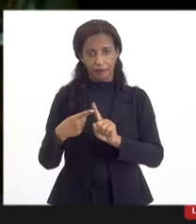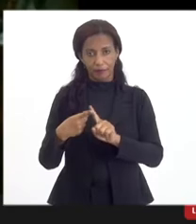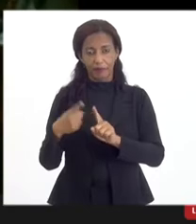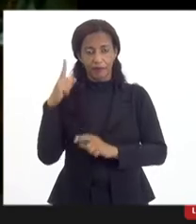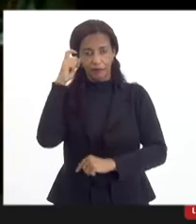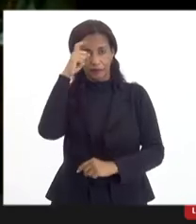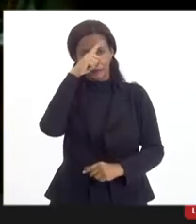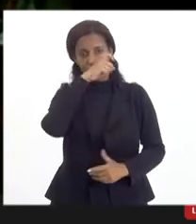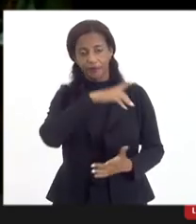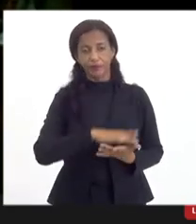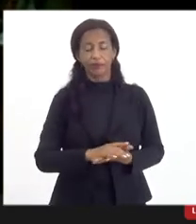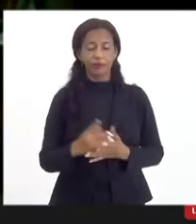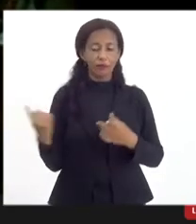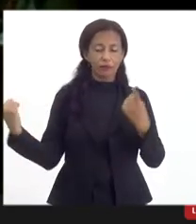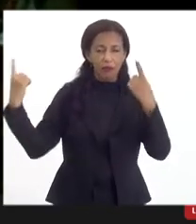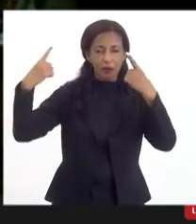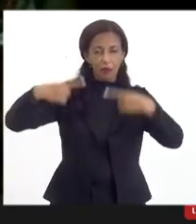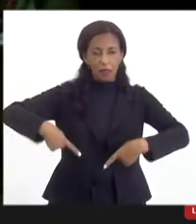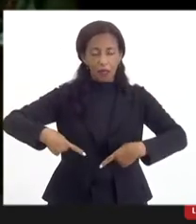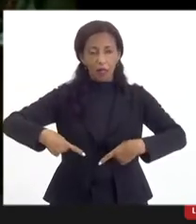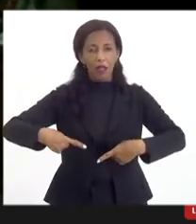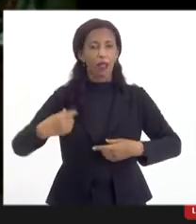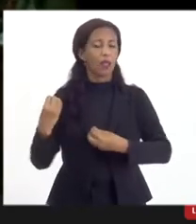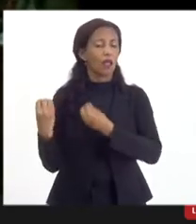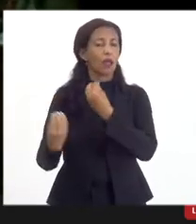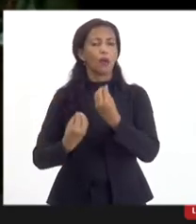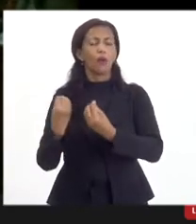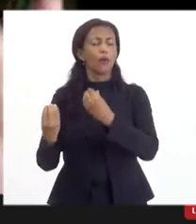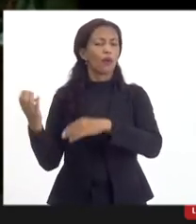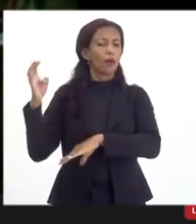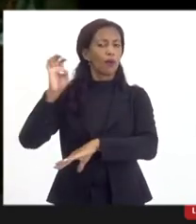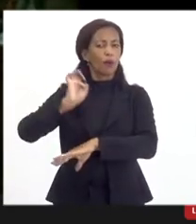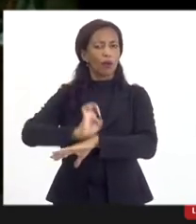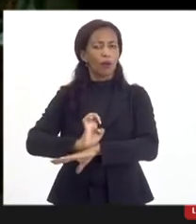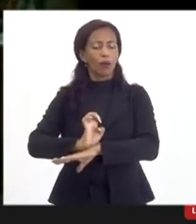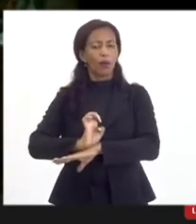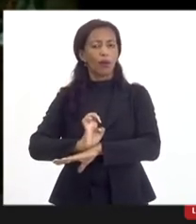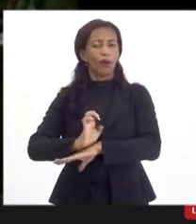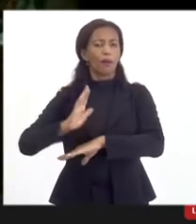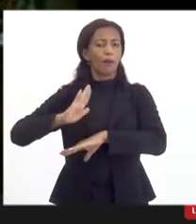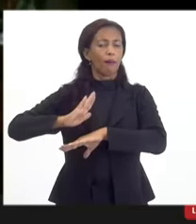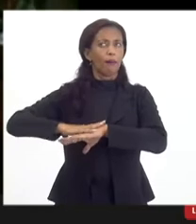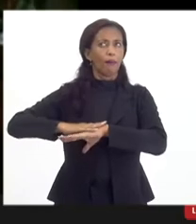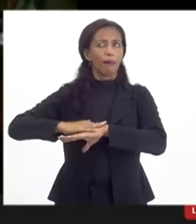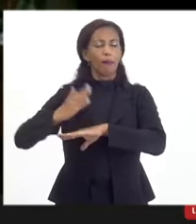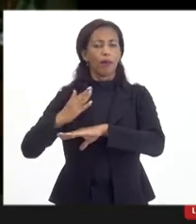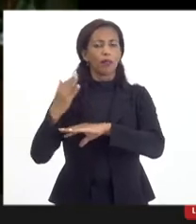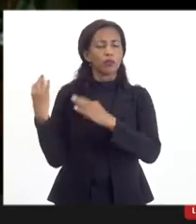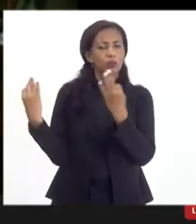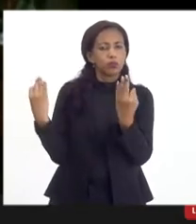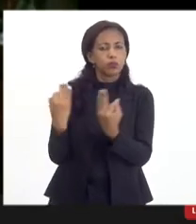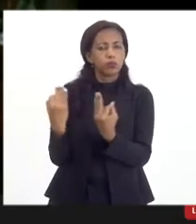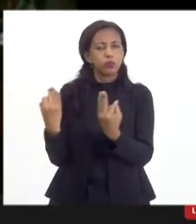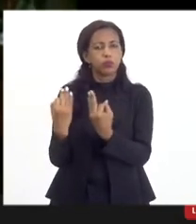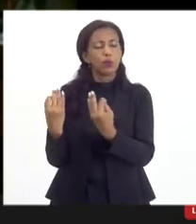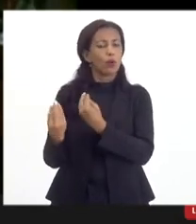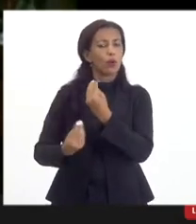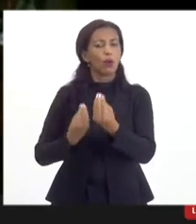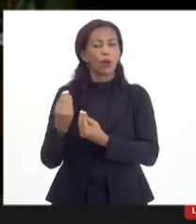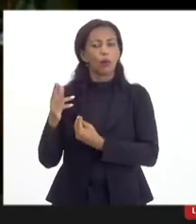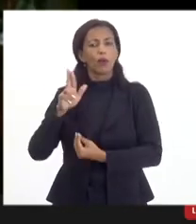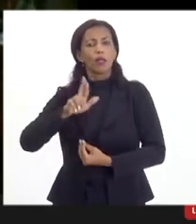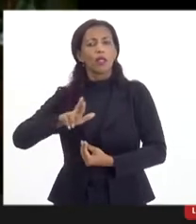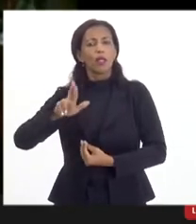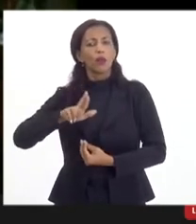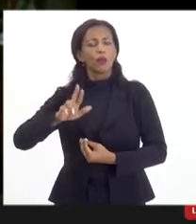dificuldade, o primeiro desafio é como o Estado, Estado mais amplo, Como o Estado usa o poder